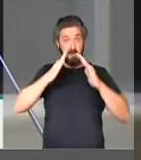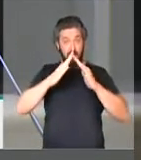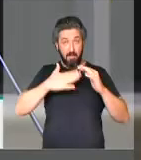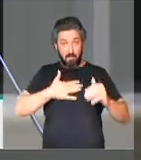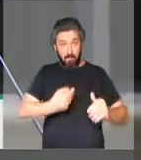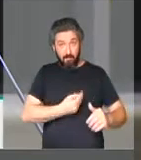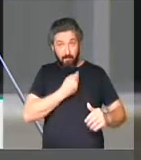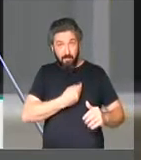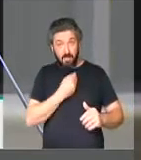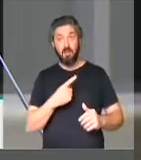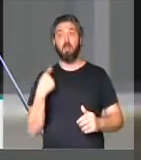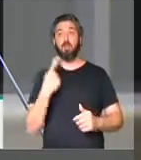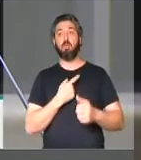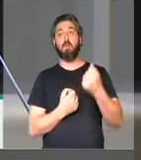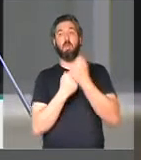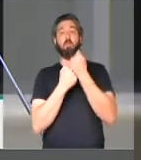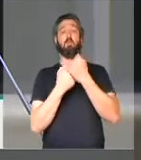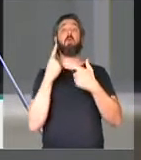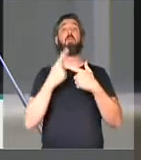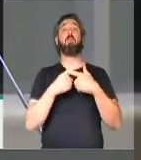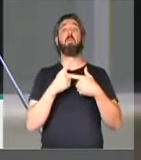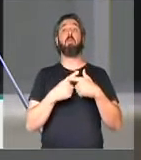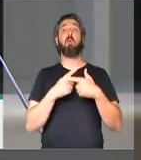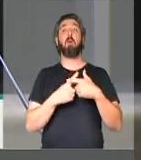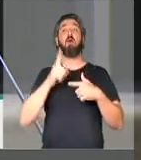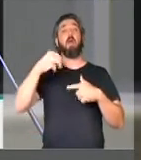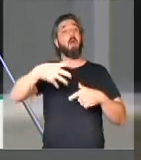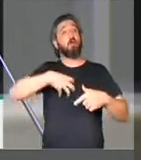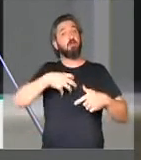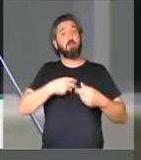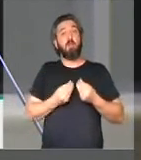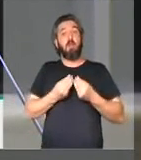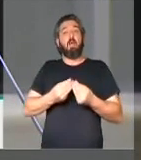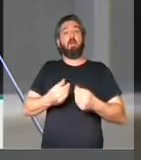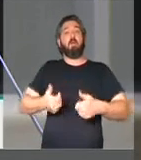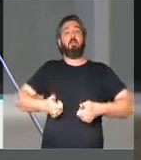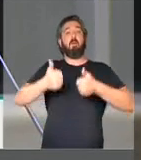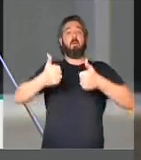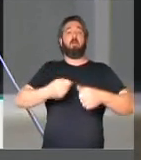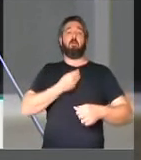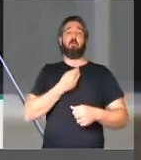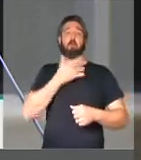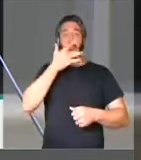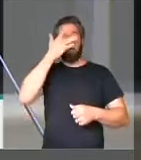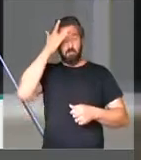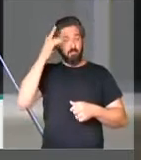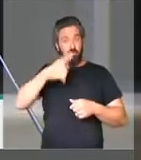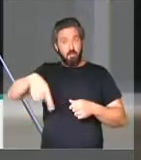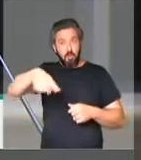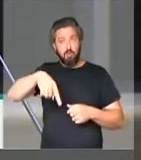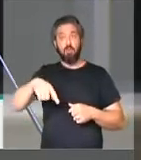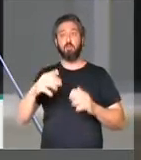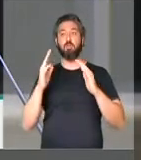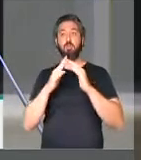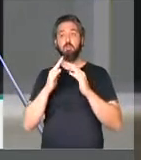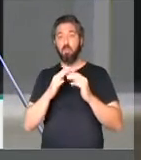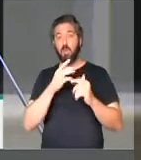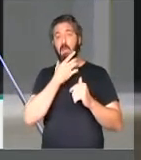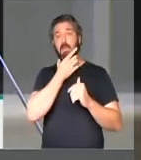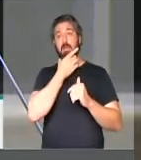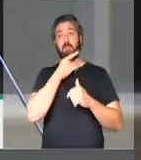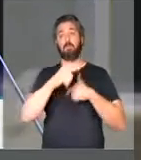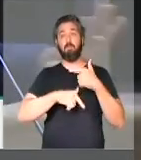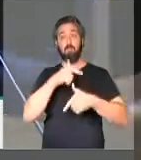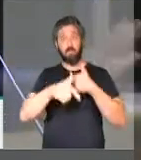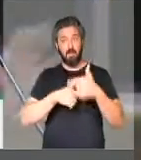Casa Minha Vida, nós apoiamos, porque foi uma forma de dar dignidade a essas pessoas de morar